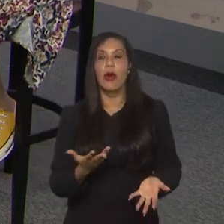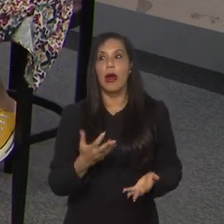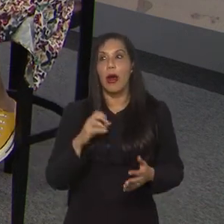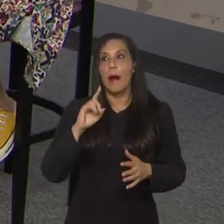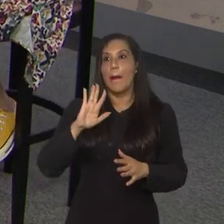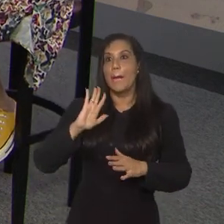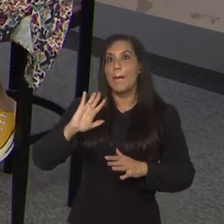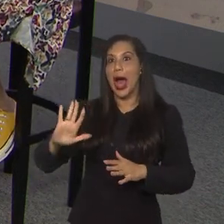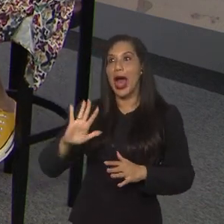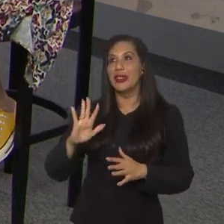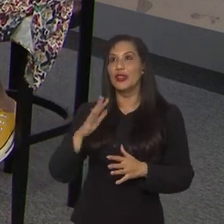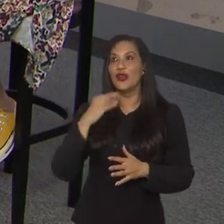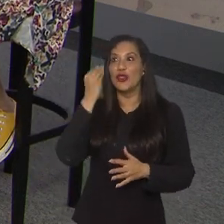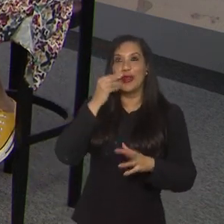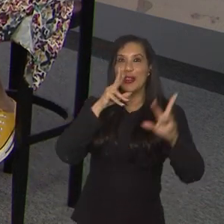dele.